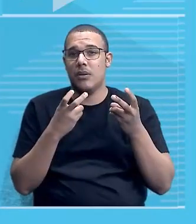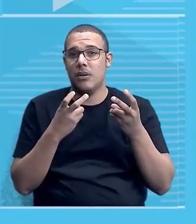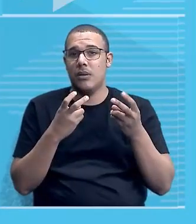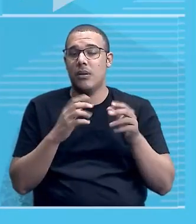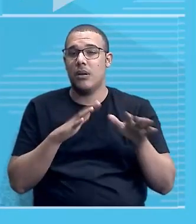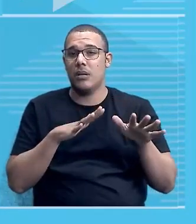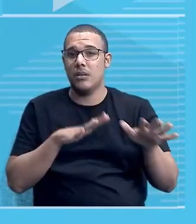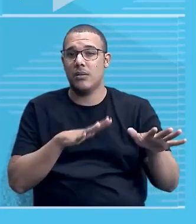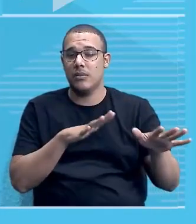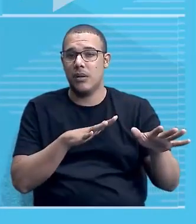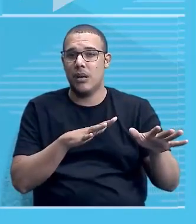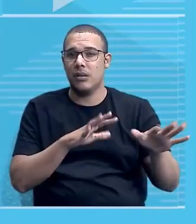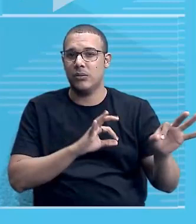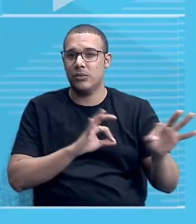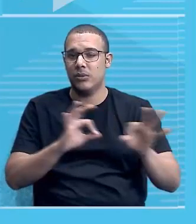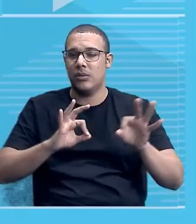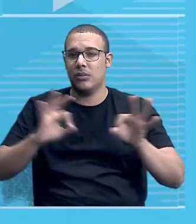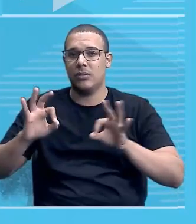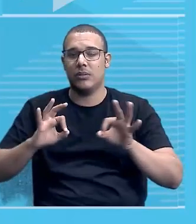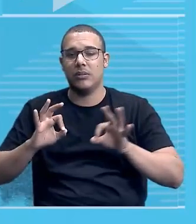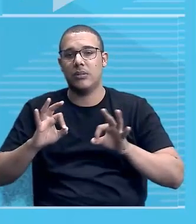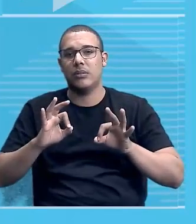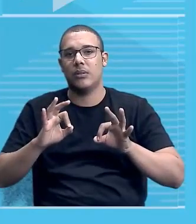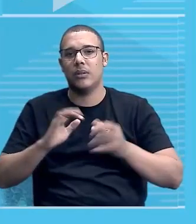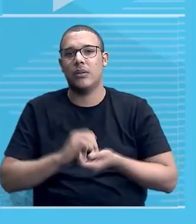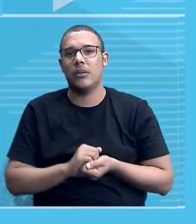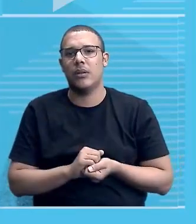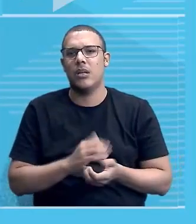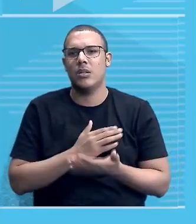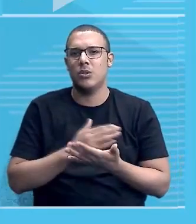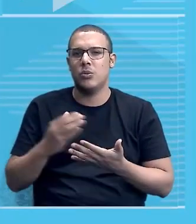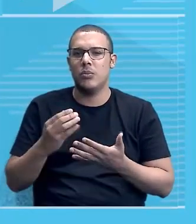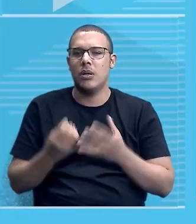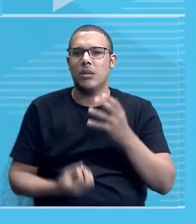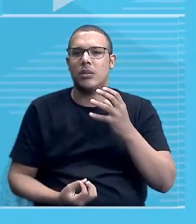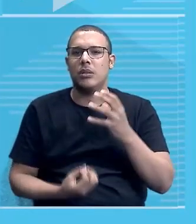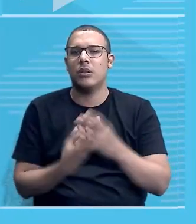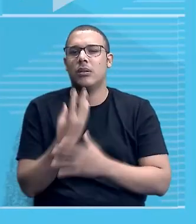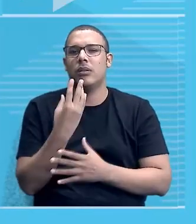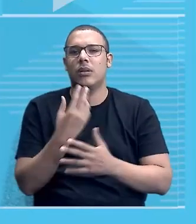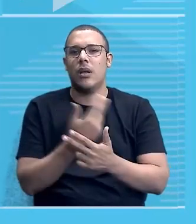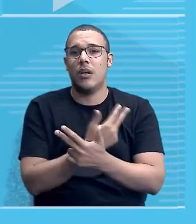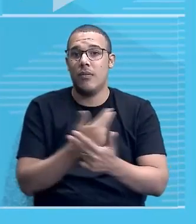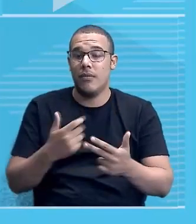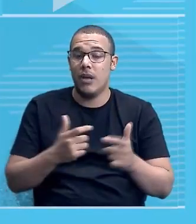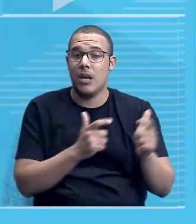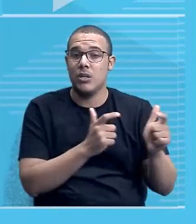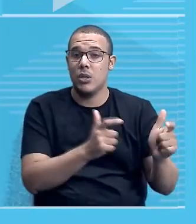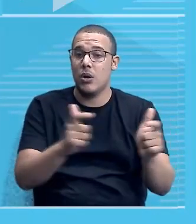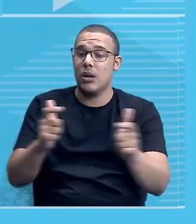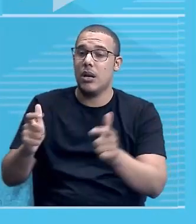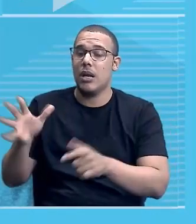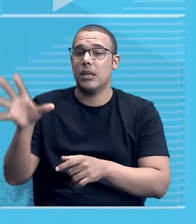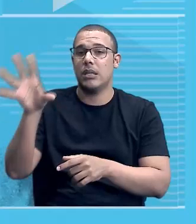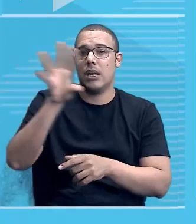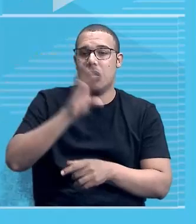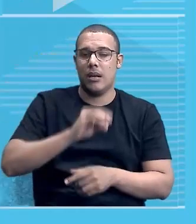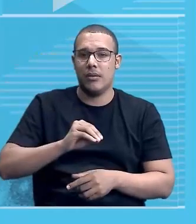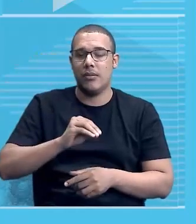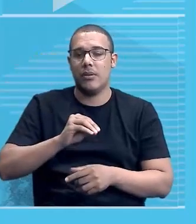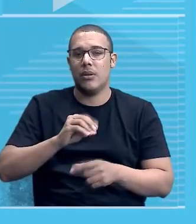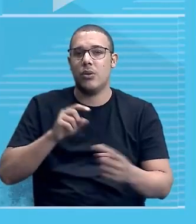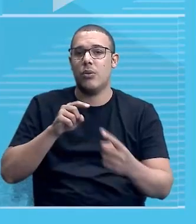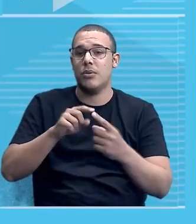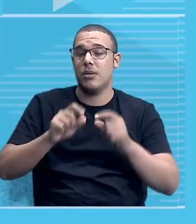movimentos organizados, eles começam a emergir, né, em várias partes da África e o